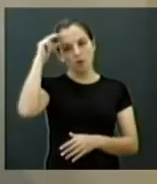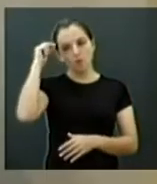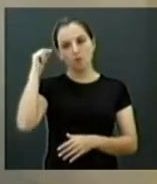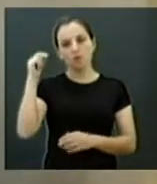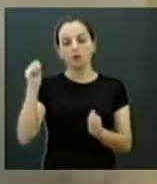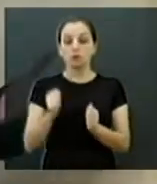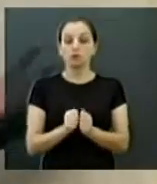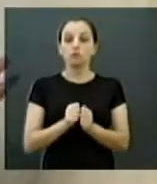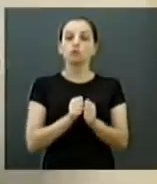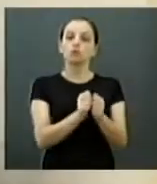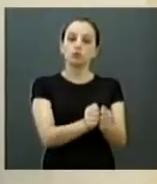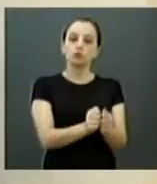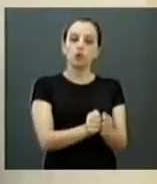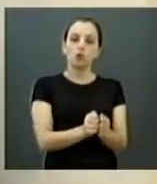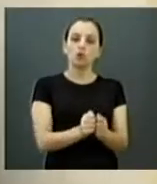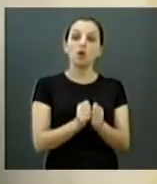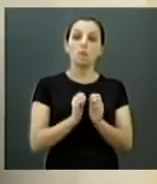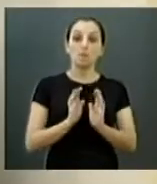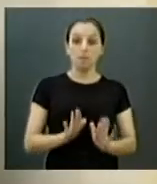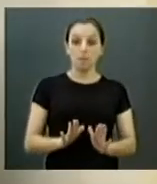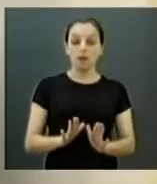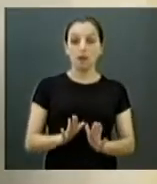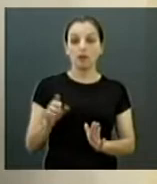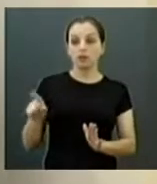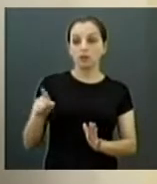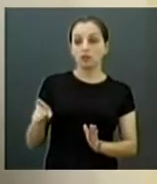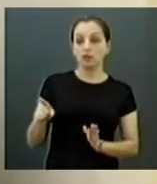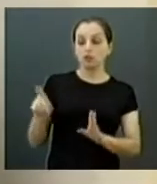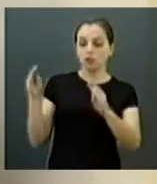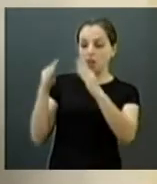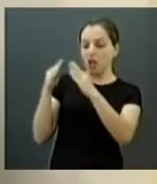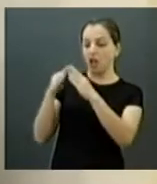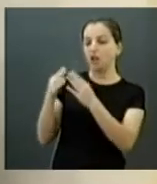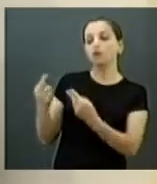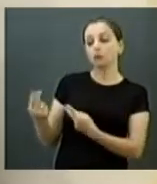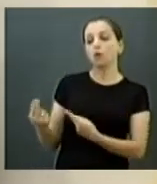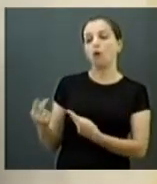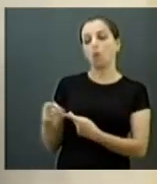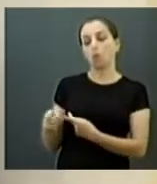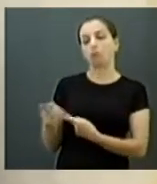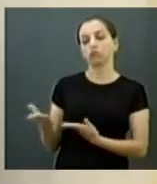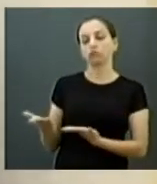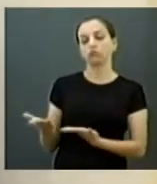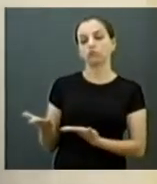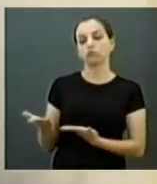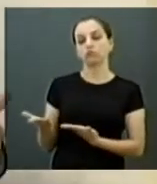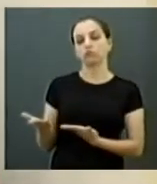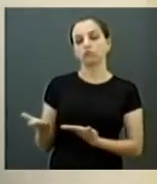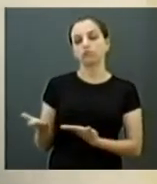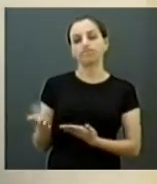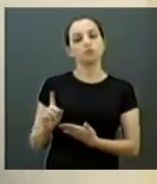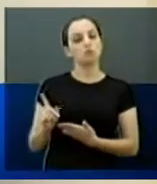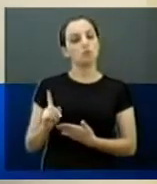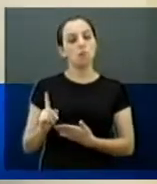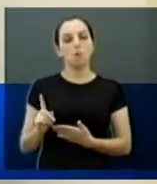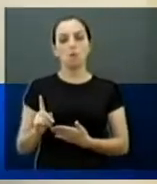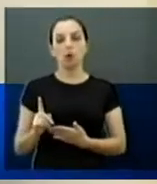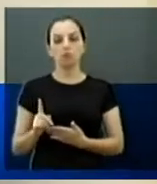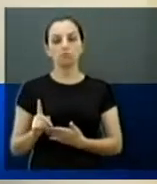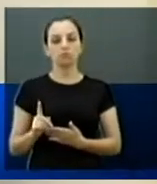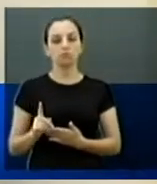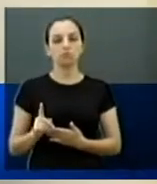buracos, mas não dá o direito dele deixar o imóvel dele dessa forma. Então, isso não é justificativo.